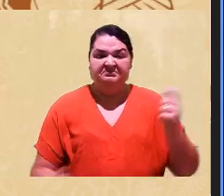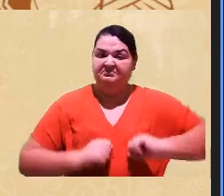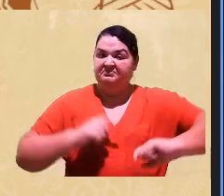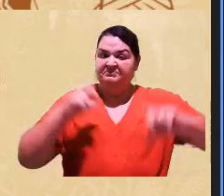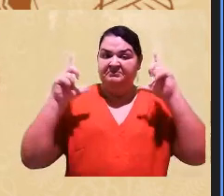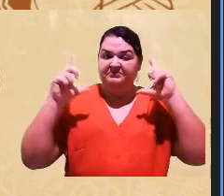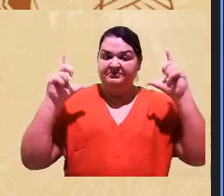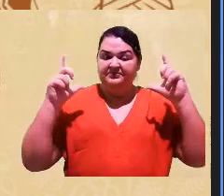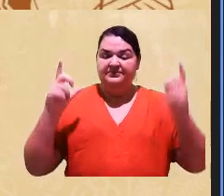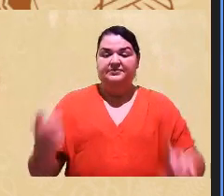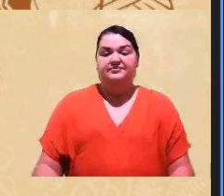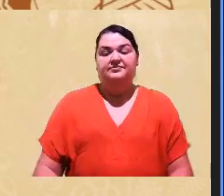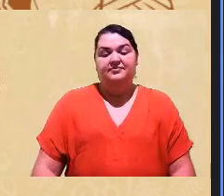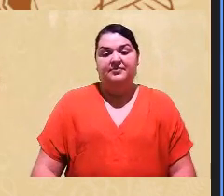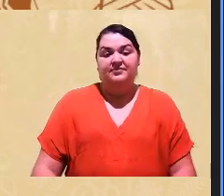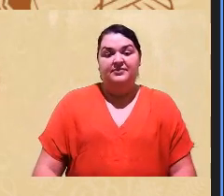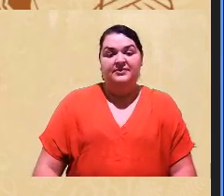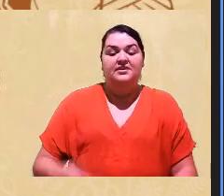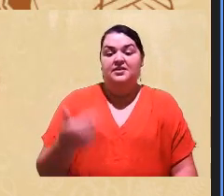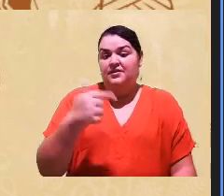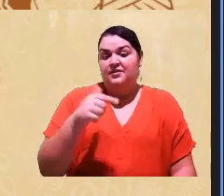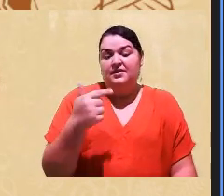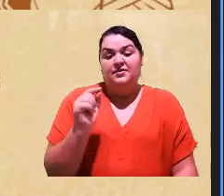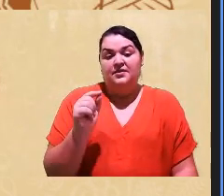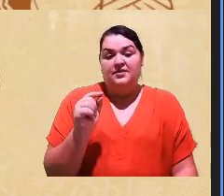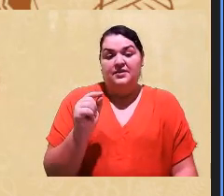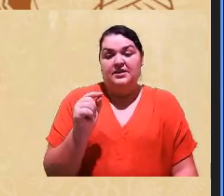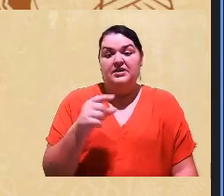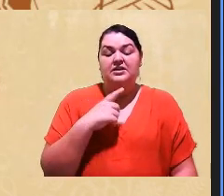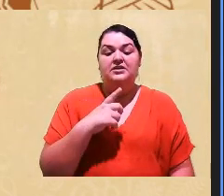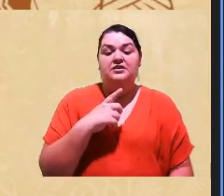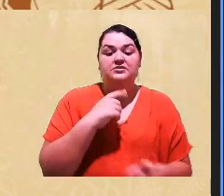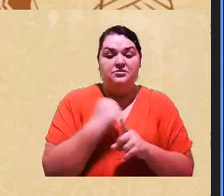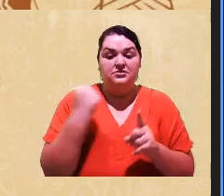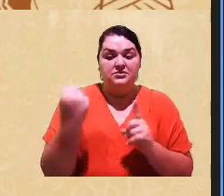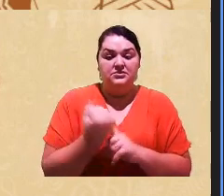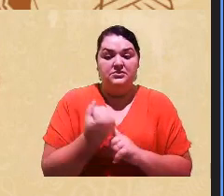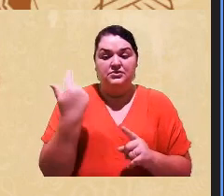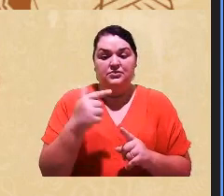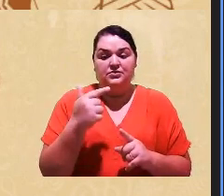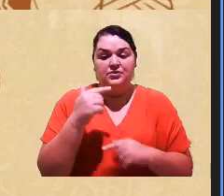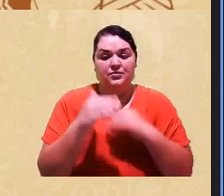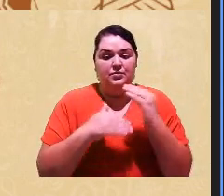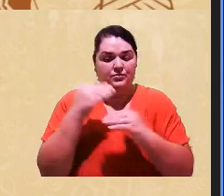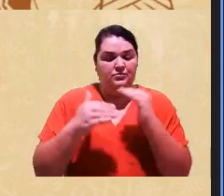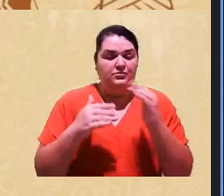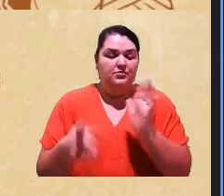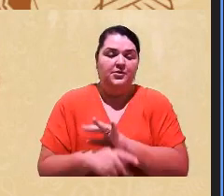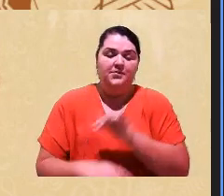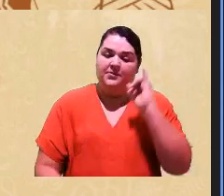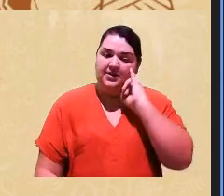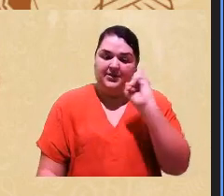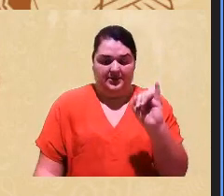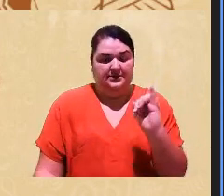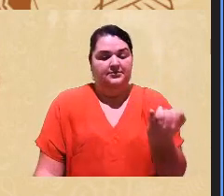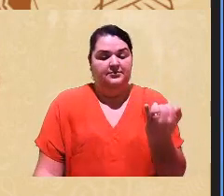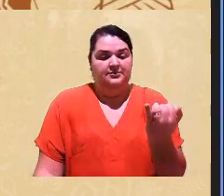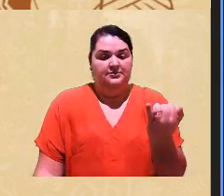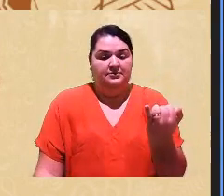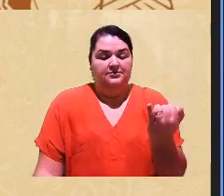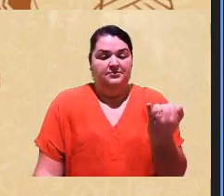então, essa pessoa não tem, é uma sociedade que não construiu essa ideia, né, de